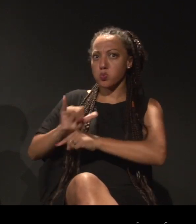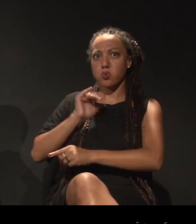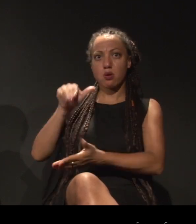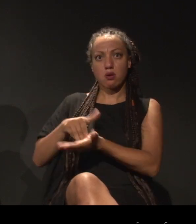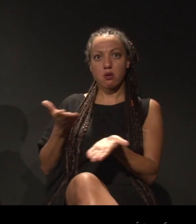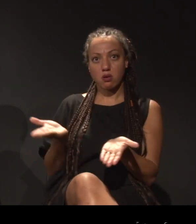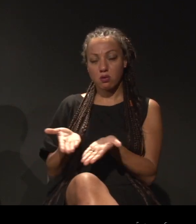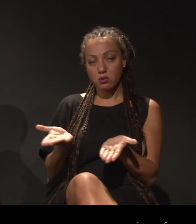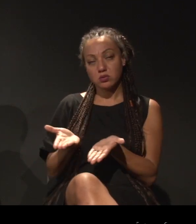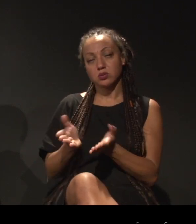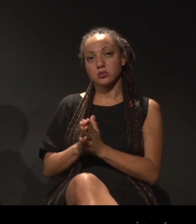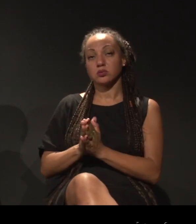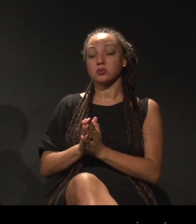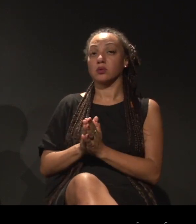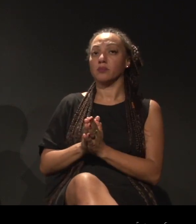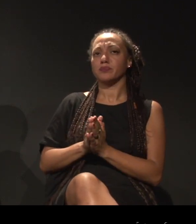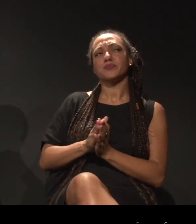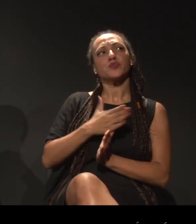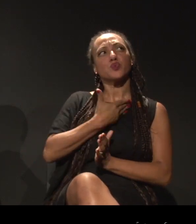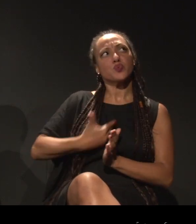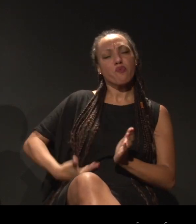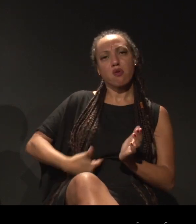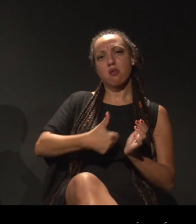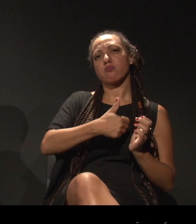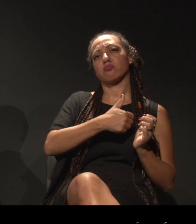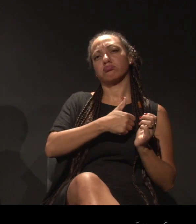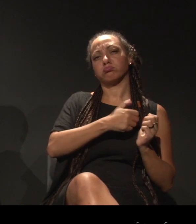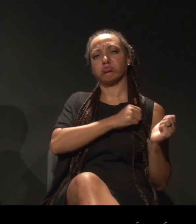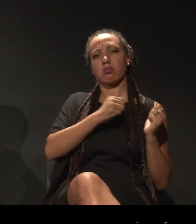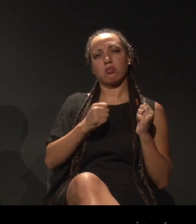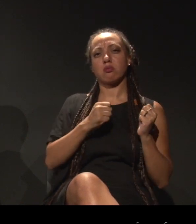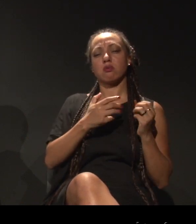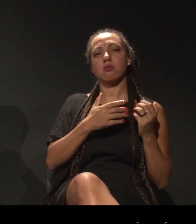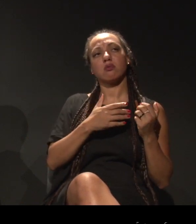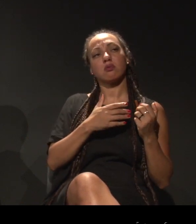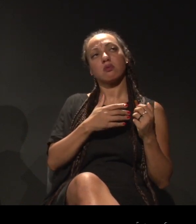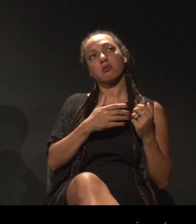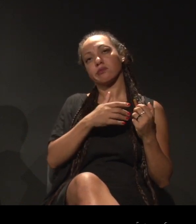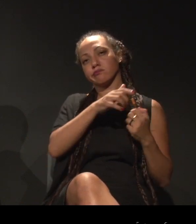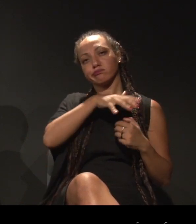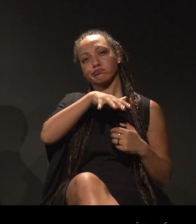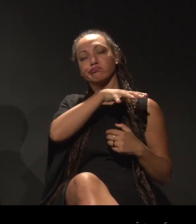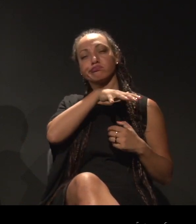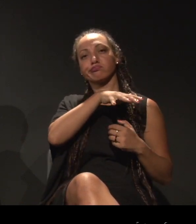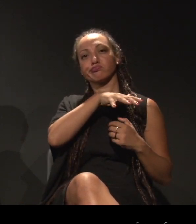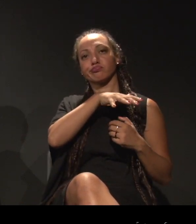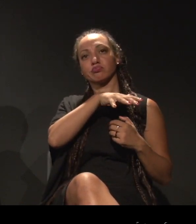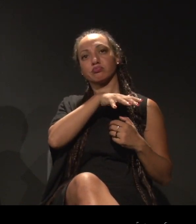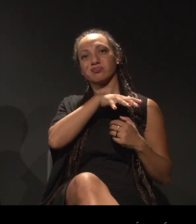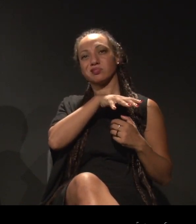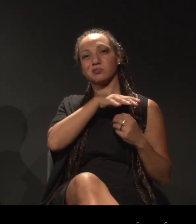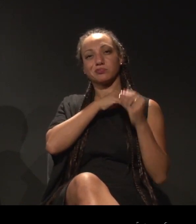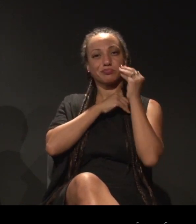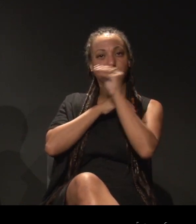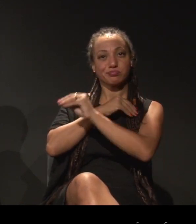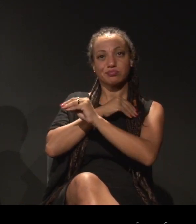apesar de o poder público ou a esfera pública estar ausente